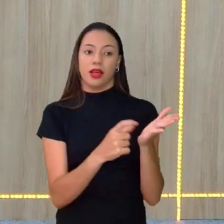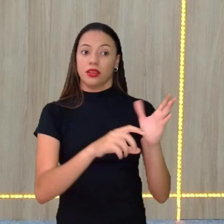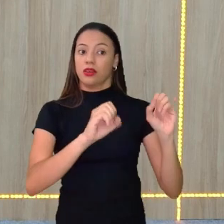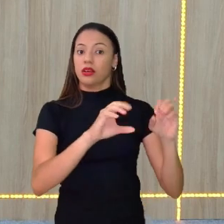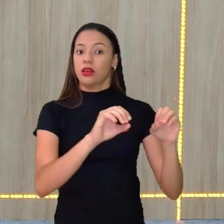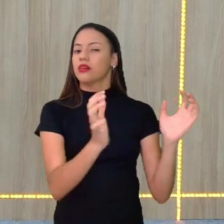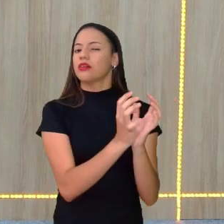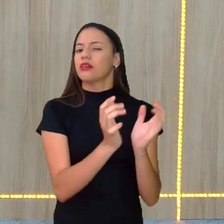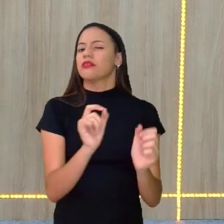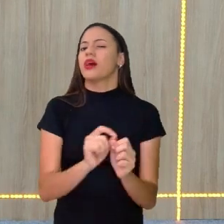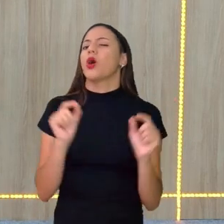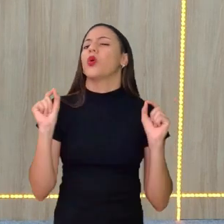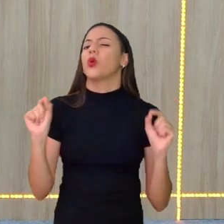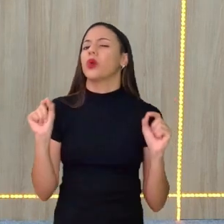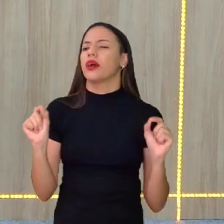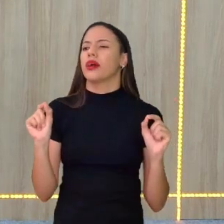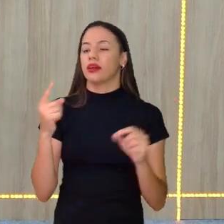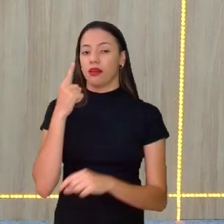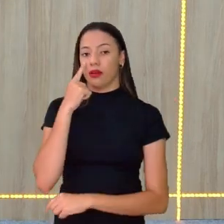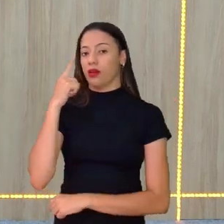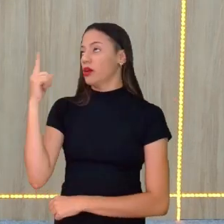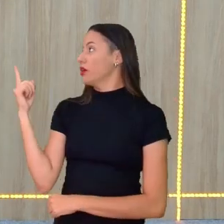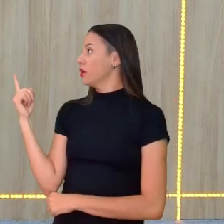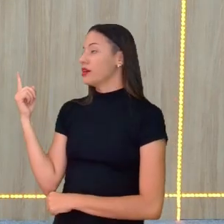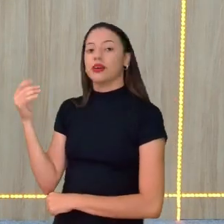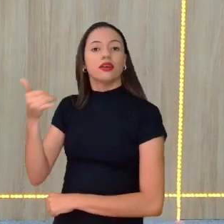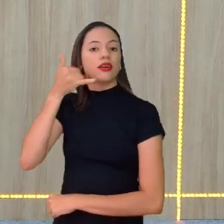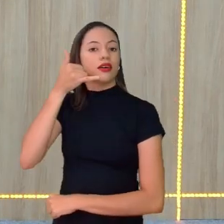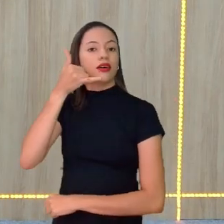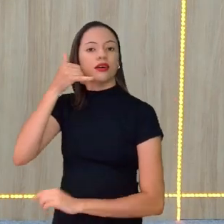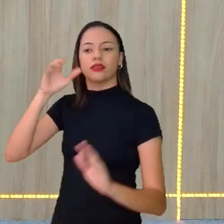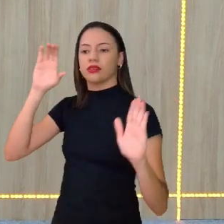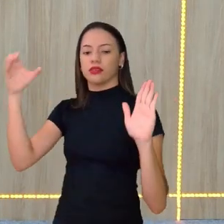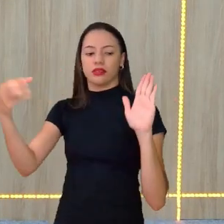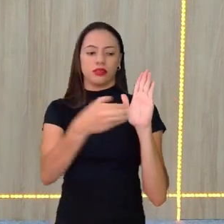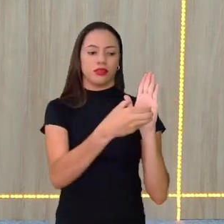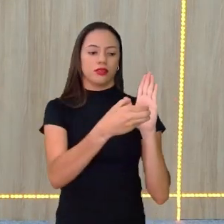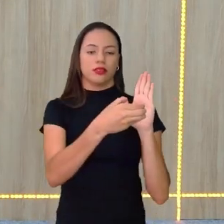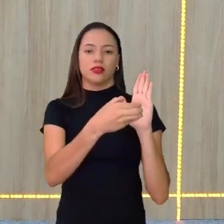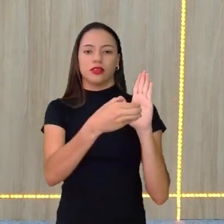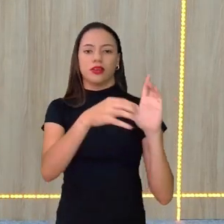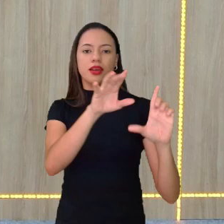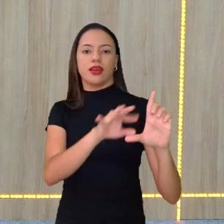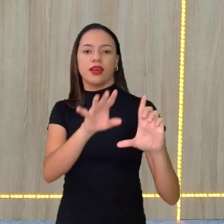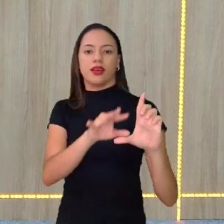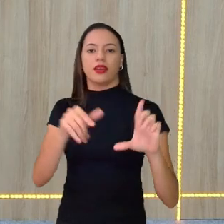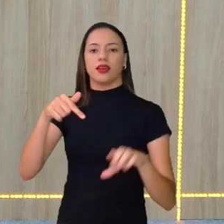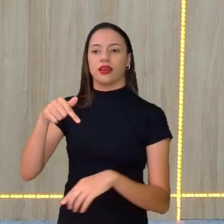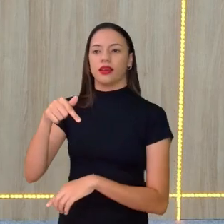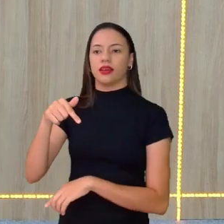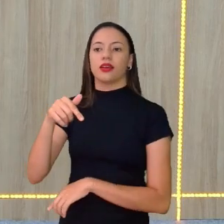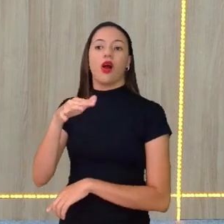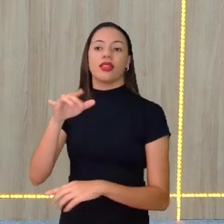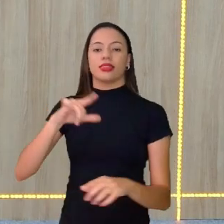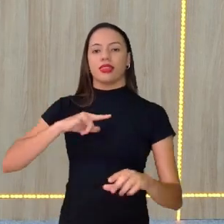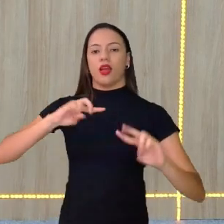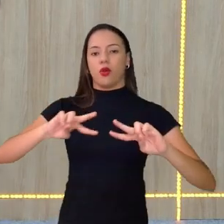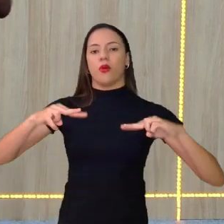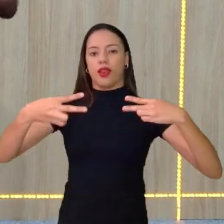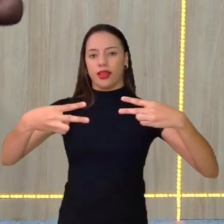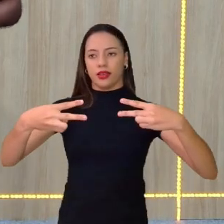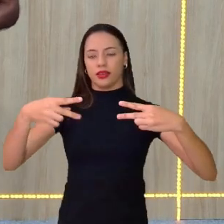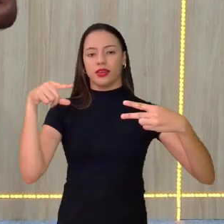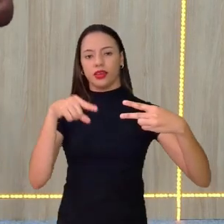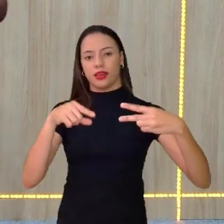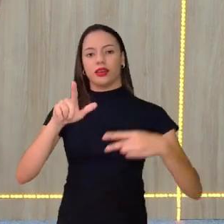vai, ah, você vai, vem aqui, pega a câmera do seu celular e aponta para cá, ó, isso, você vai conseguir gerar o link, e aí, conseguir